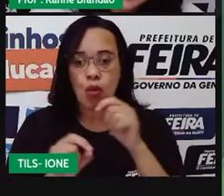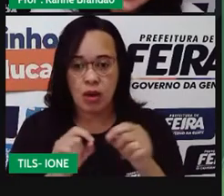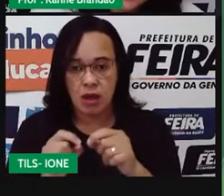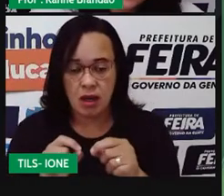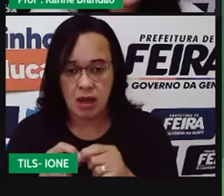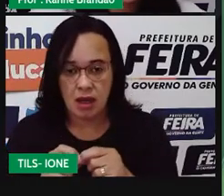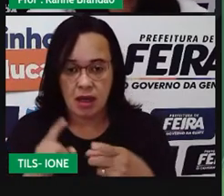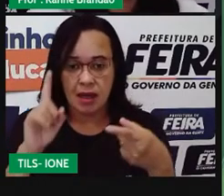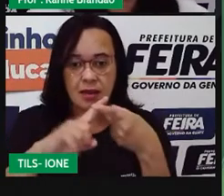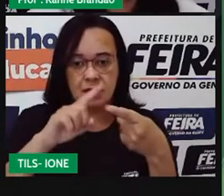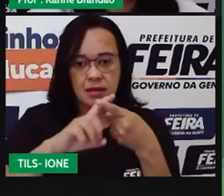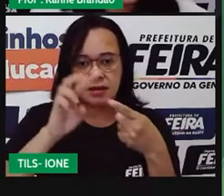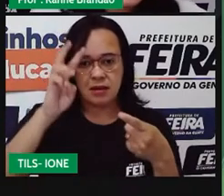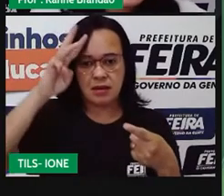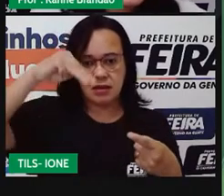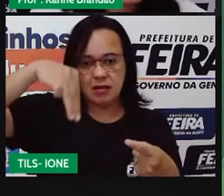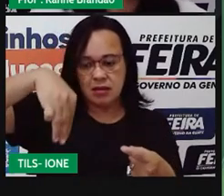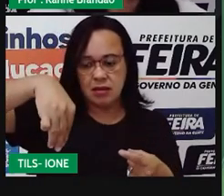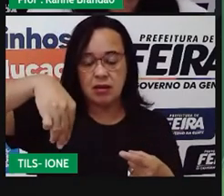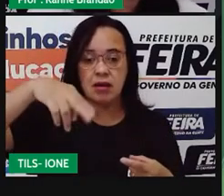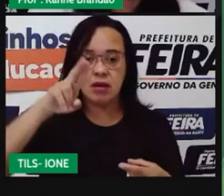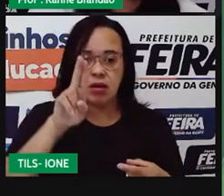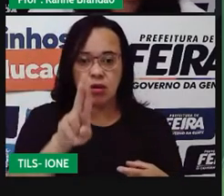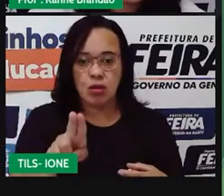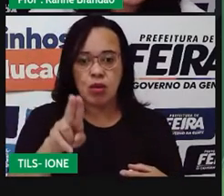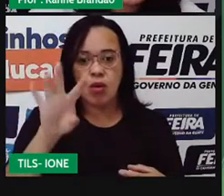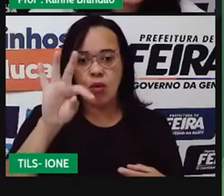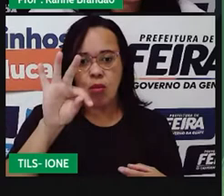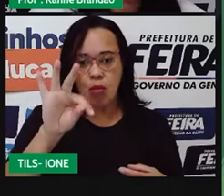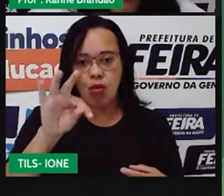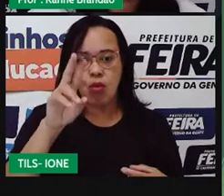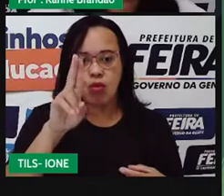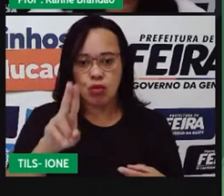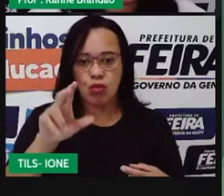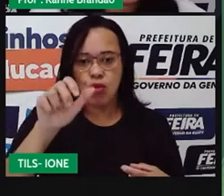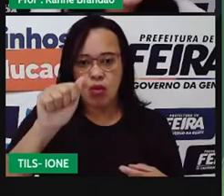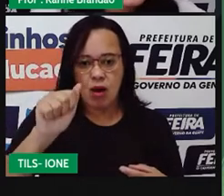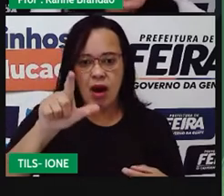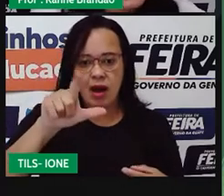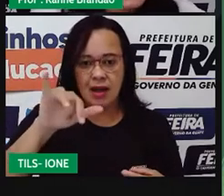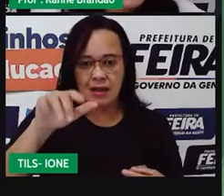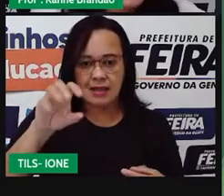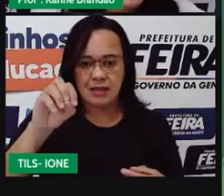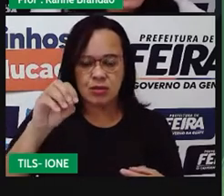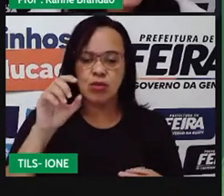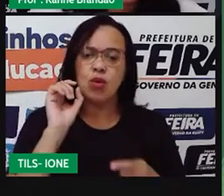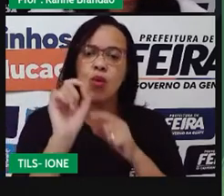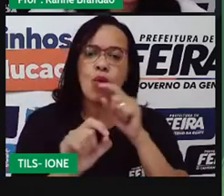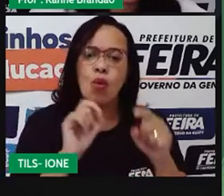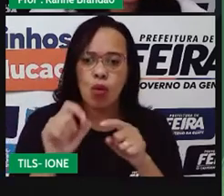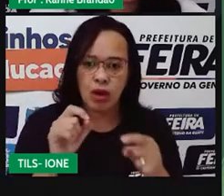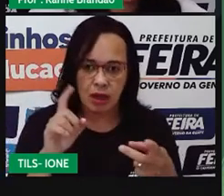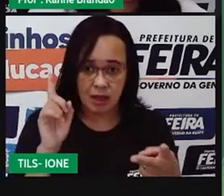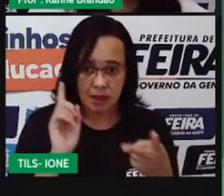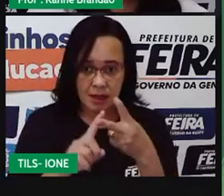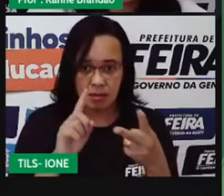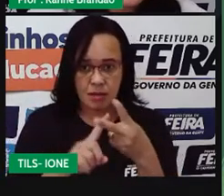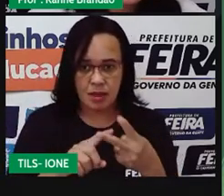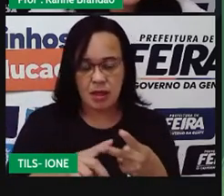mutualismo, o inquilinismo, a protocooperação e o comensalismo. Pro,